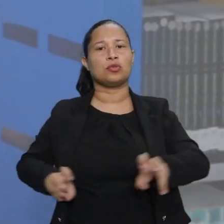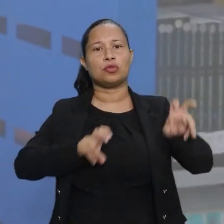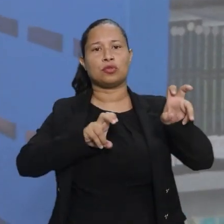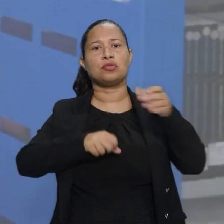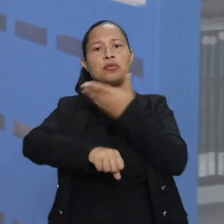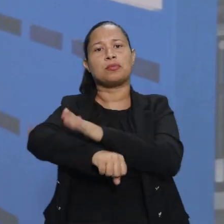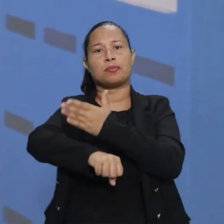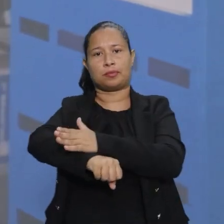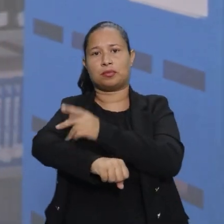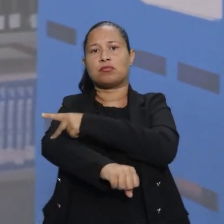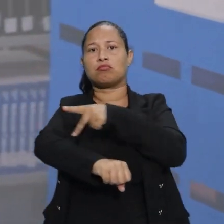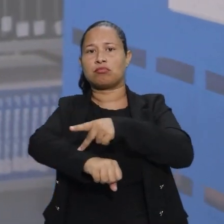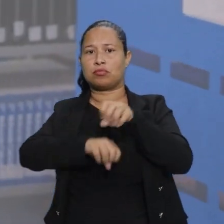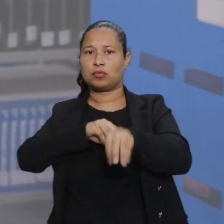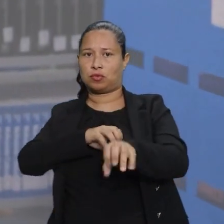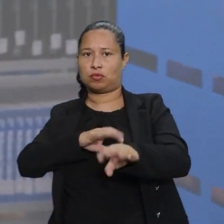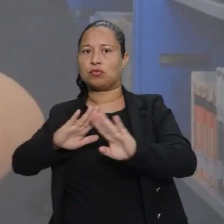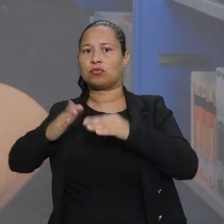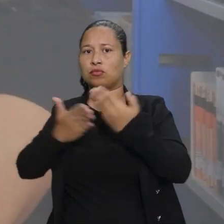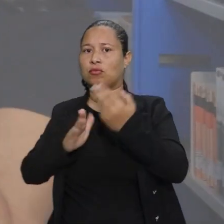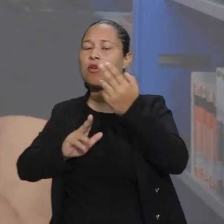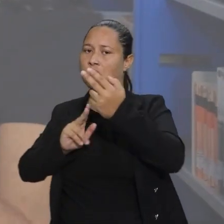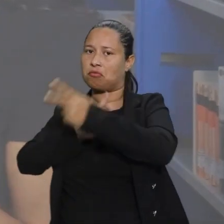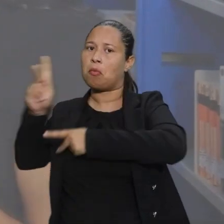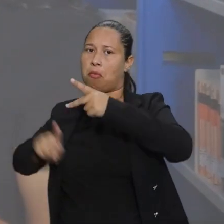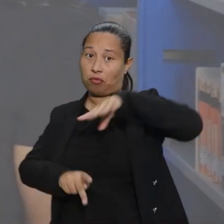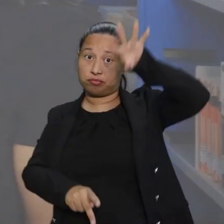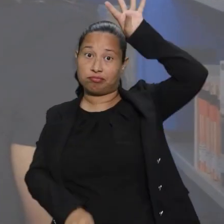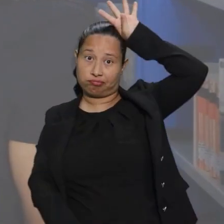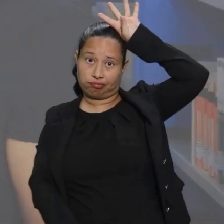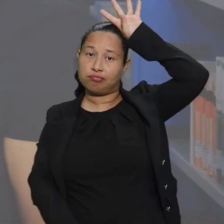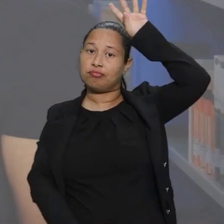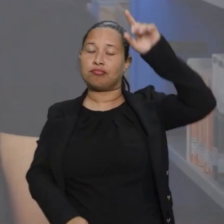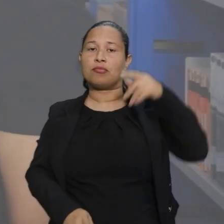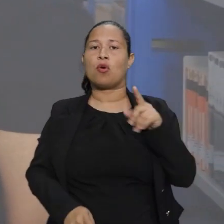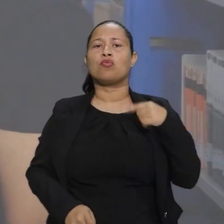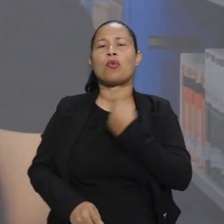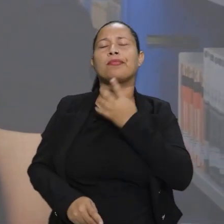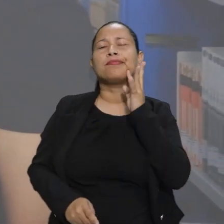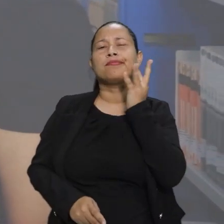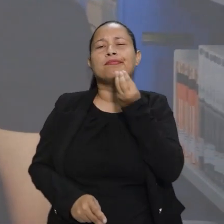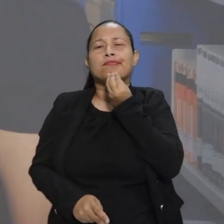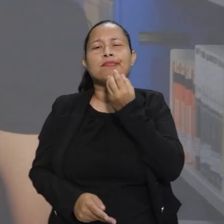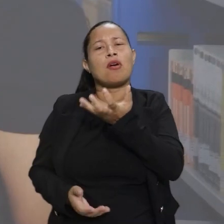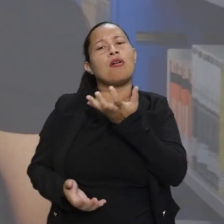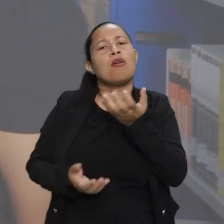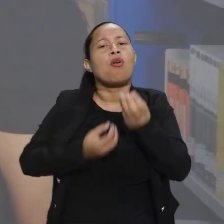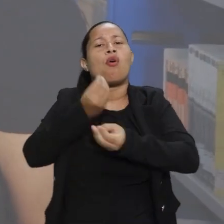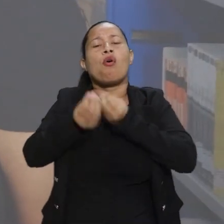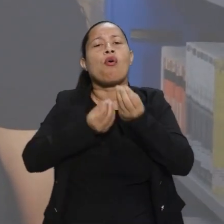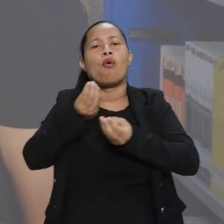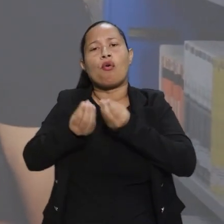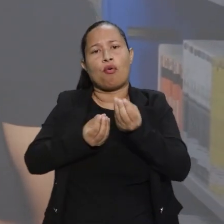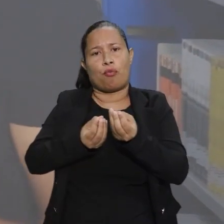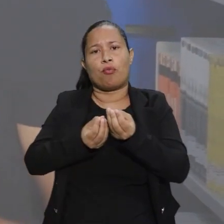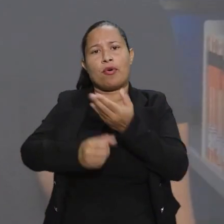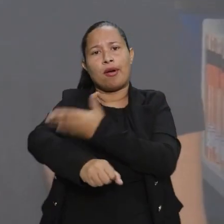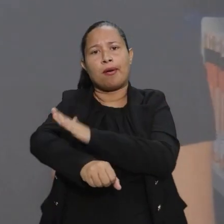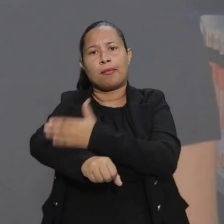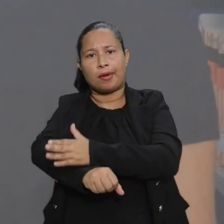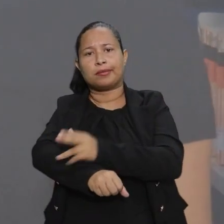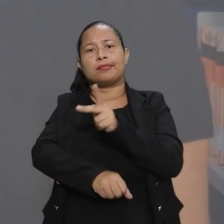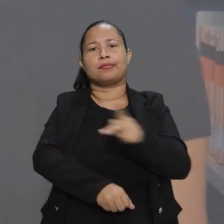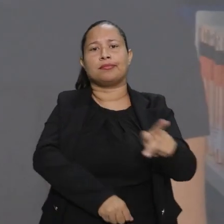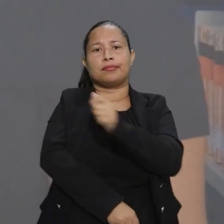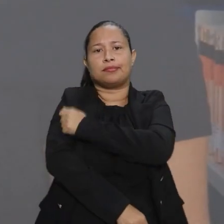sobre a prática pedagógica da educação escolar do povo Chukuru, onde buscavamos compreender como se dava a